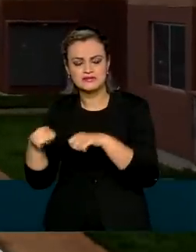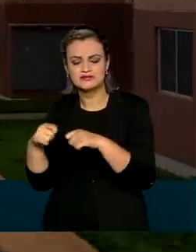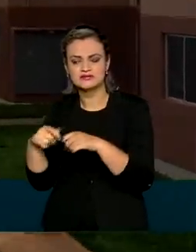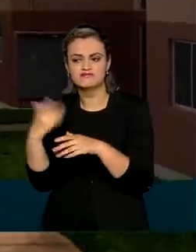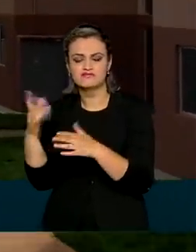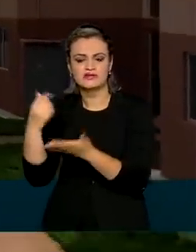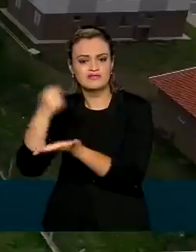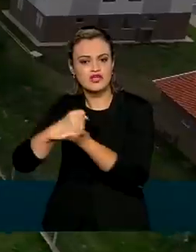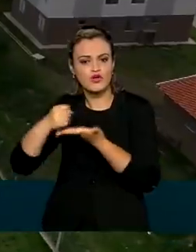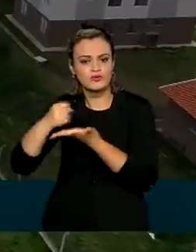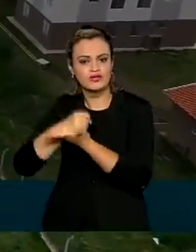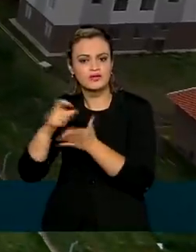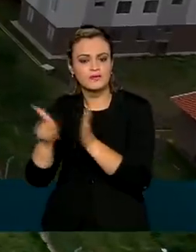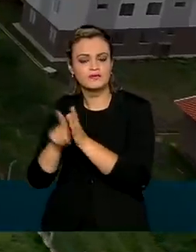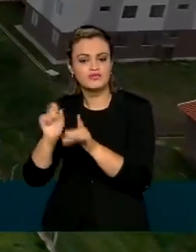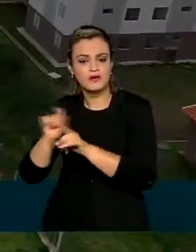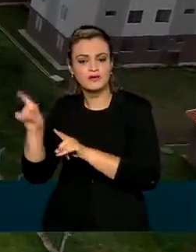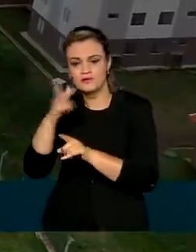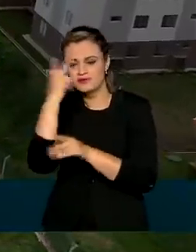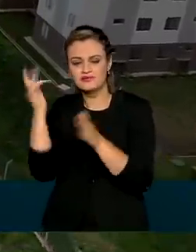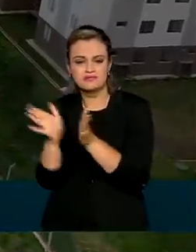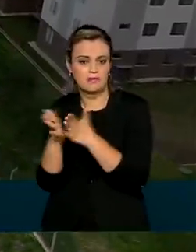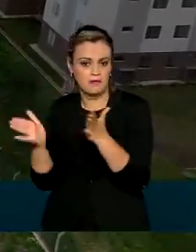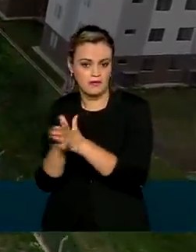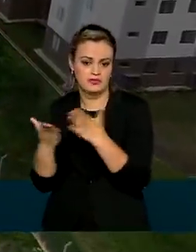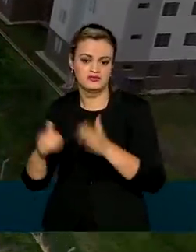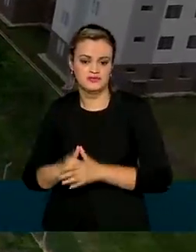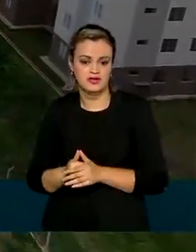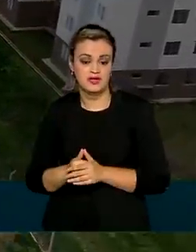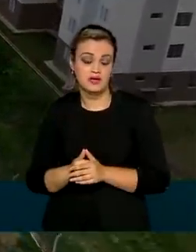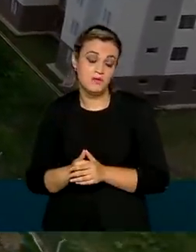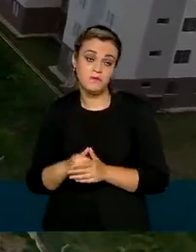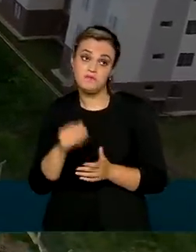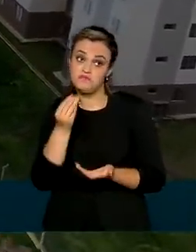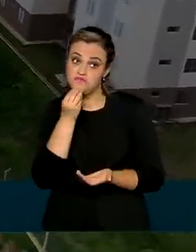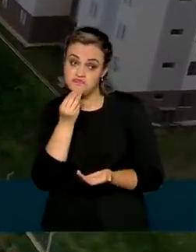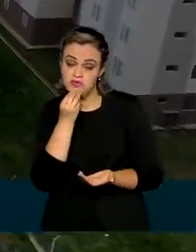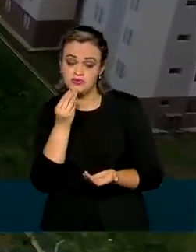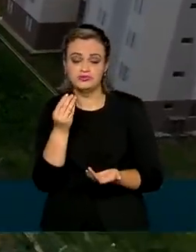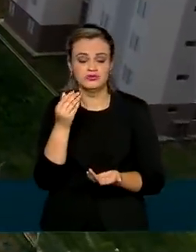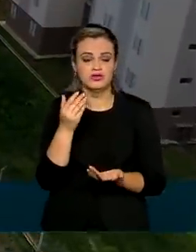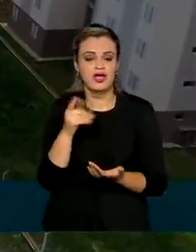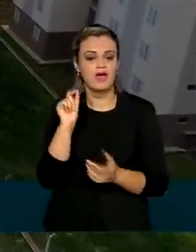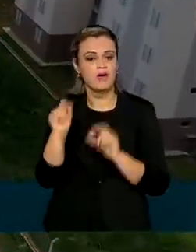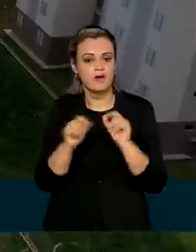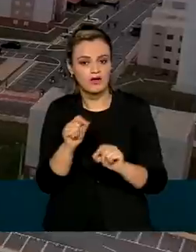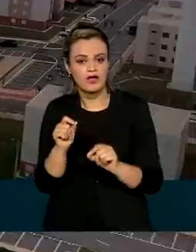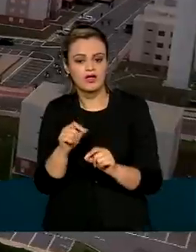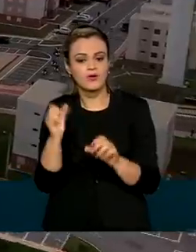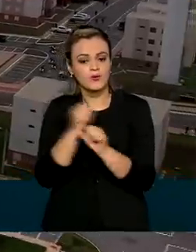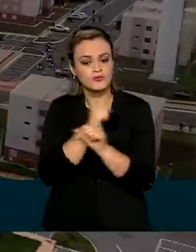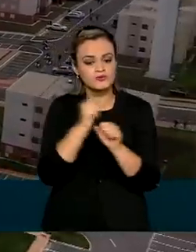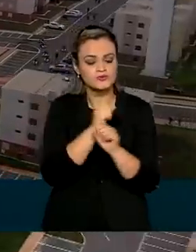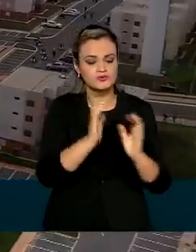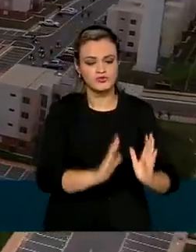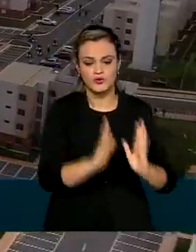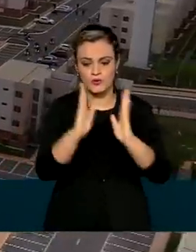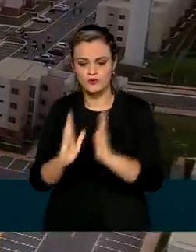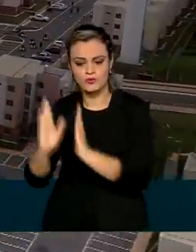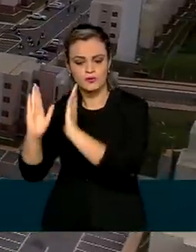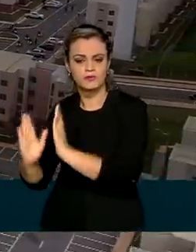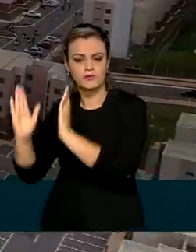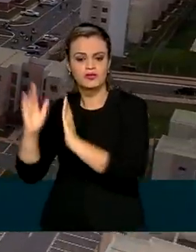partir de contratos de aluguel para famílias de baixa renda. Uma das opções em estudo prevê a construção de condomínios